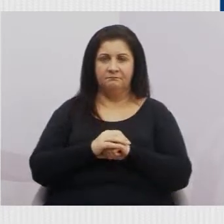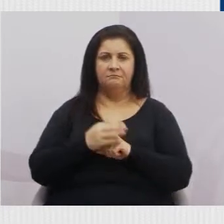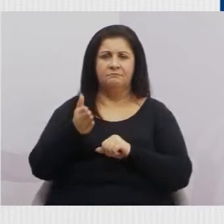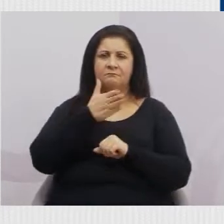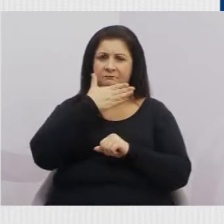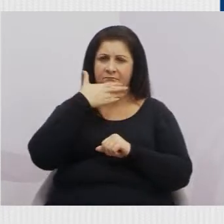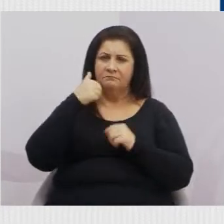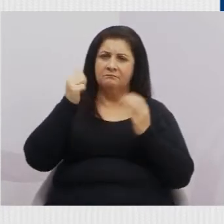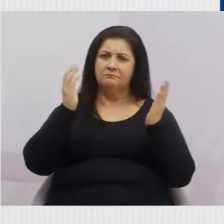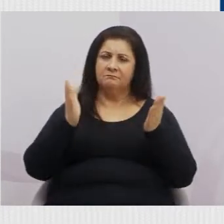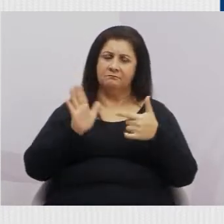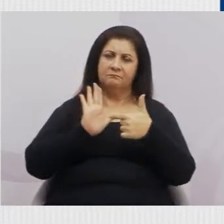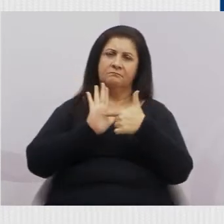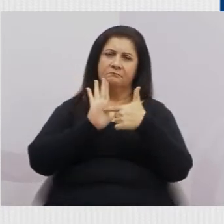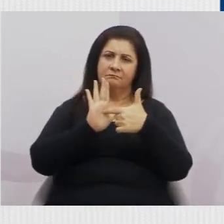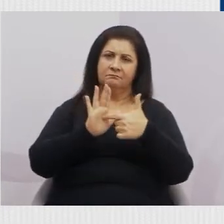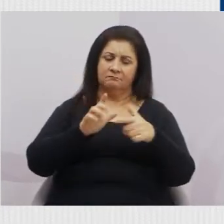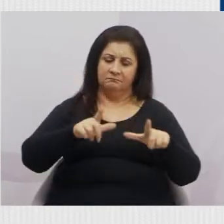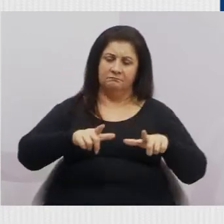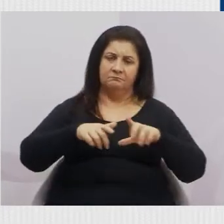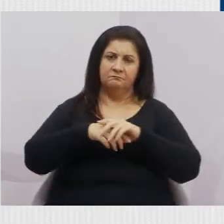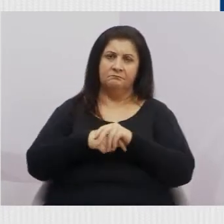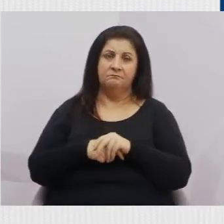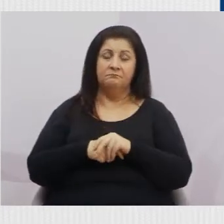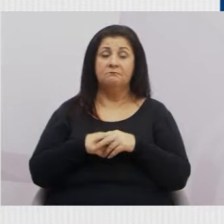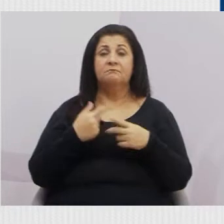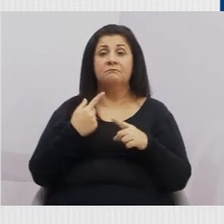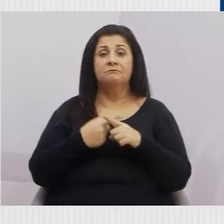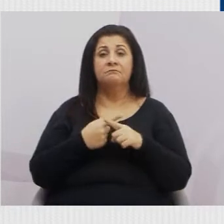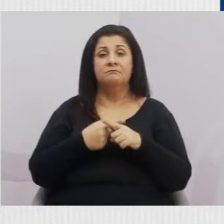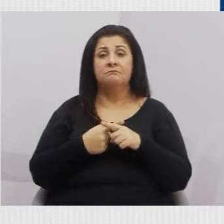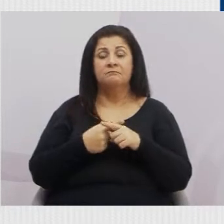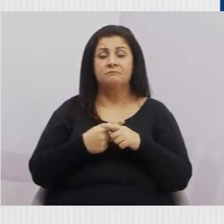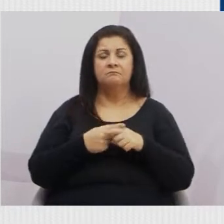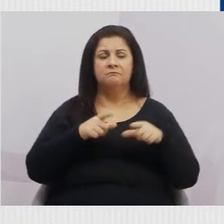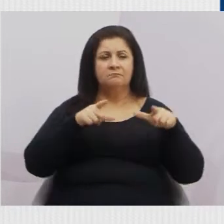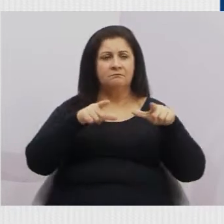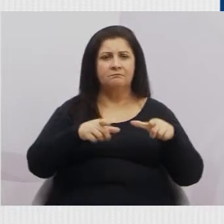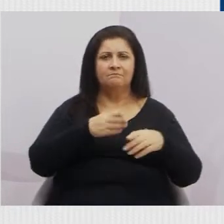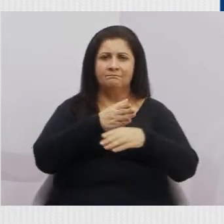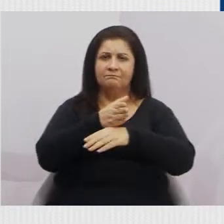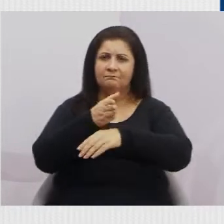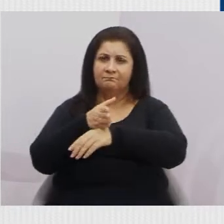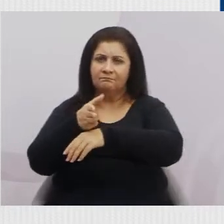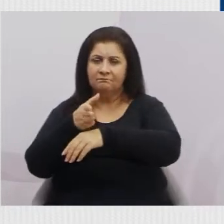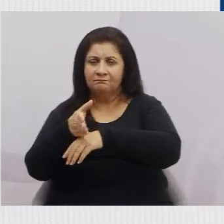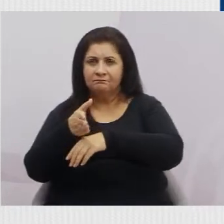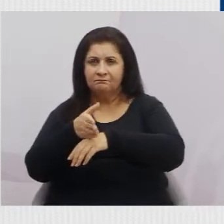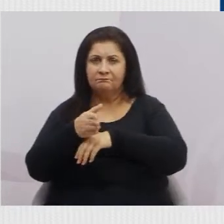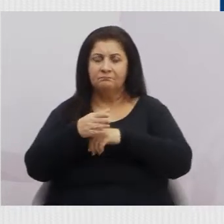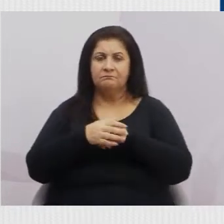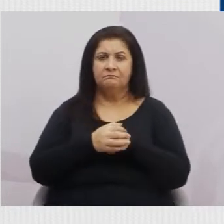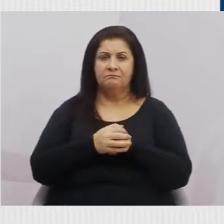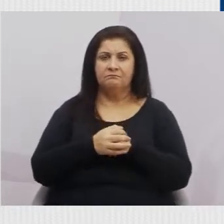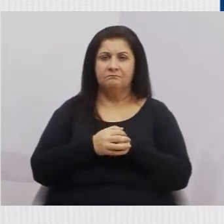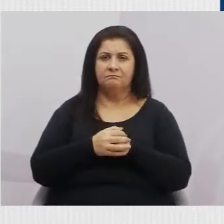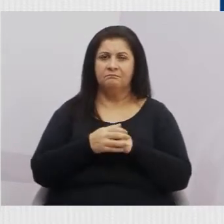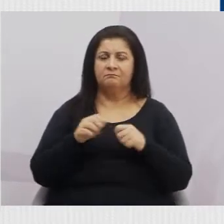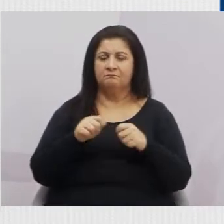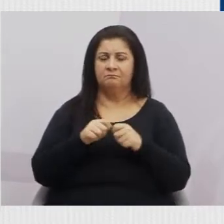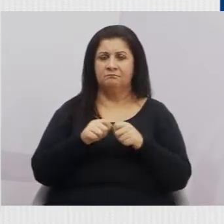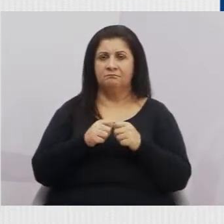melhor nessa localidade, até porque nós temos andado pela cidade de Jacareí, fazendo vários